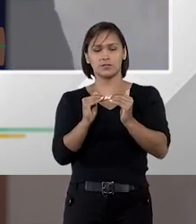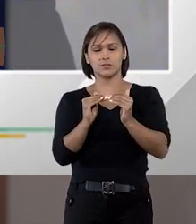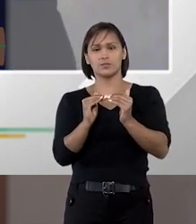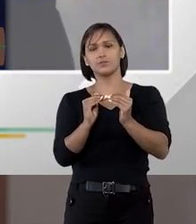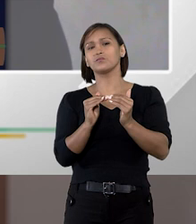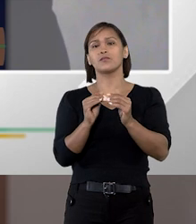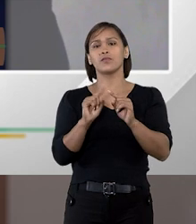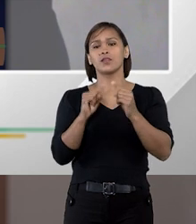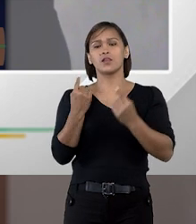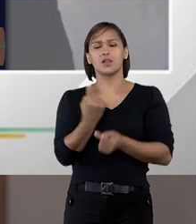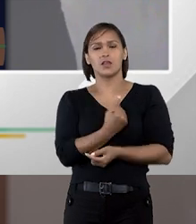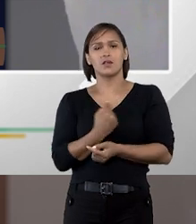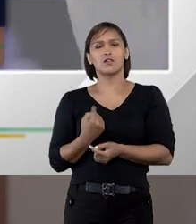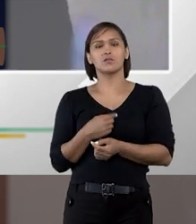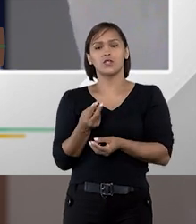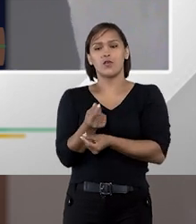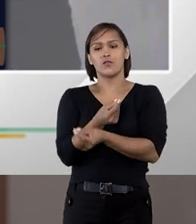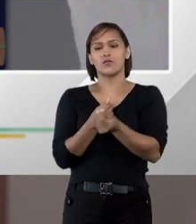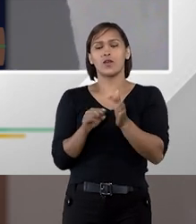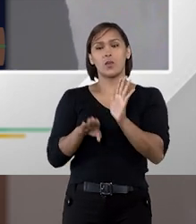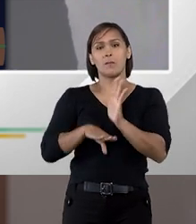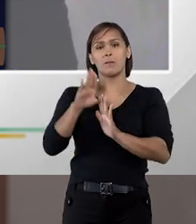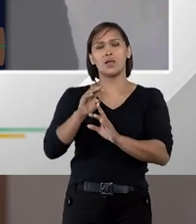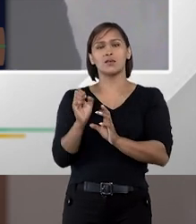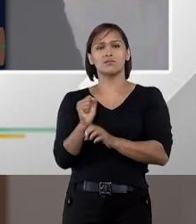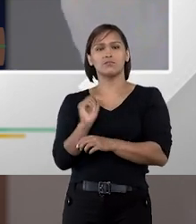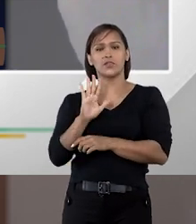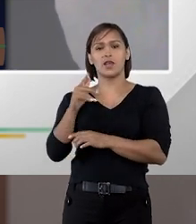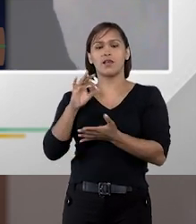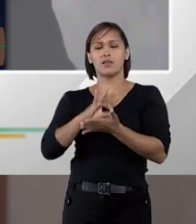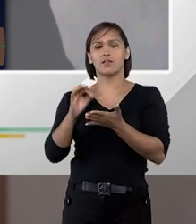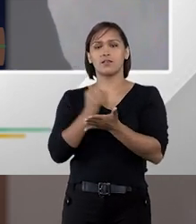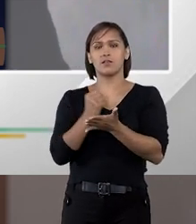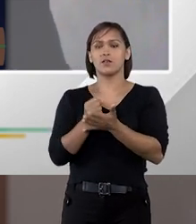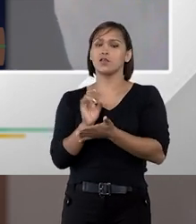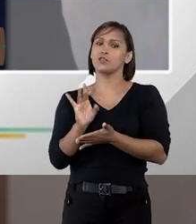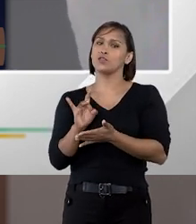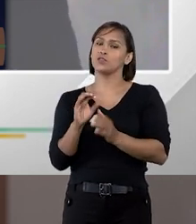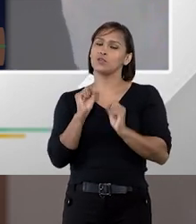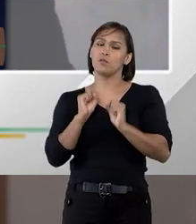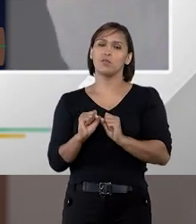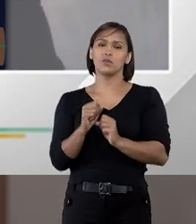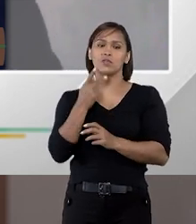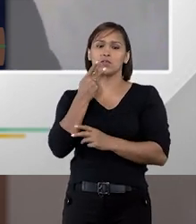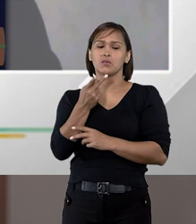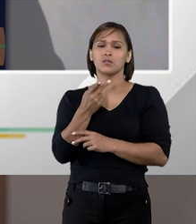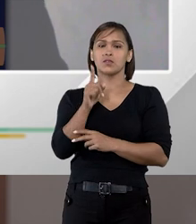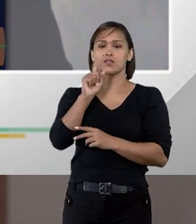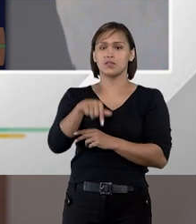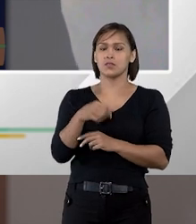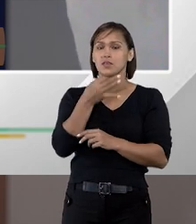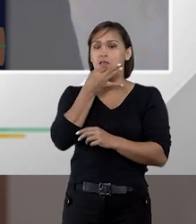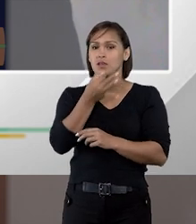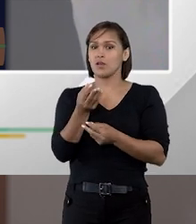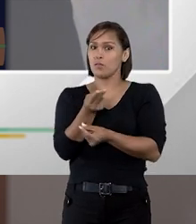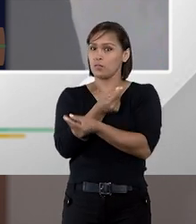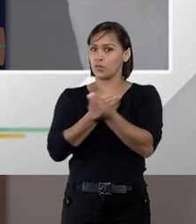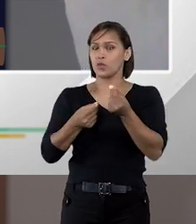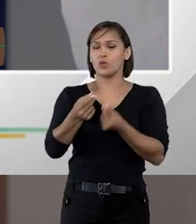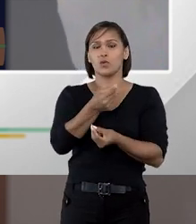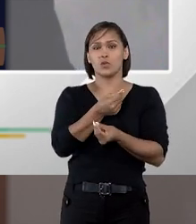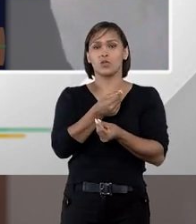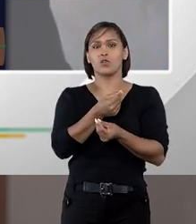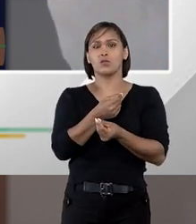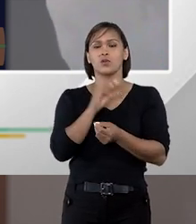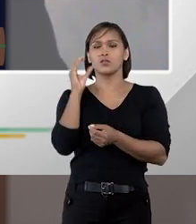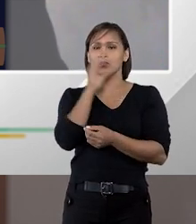a gente vai ter um custo maior para aquele contrato e só fará sentido na minha opinião em termos econômicos